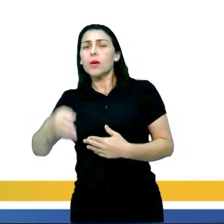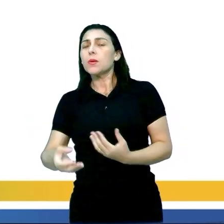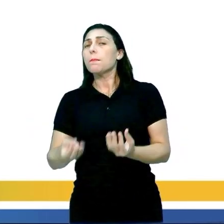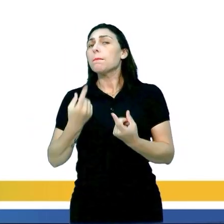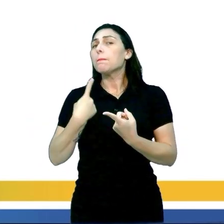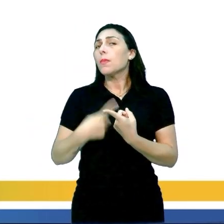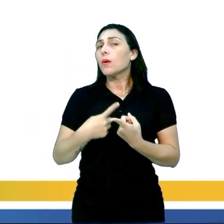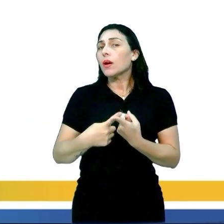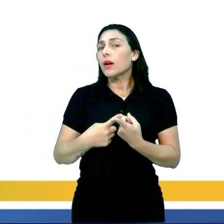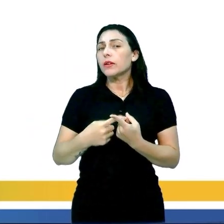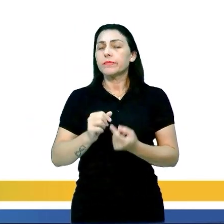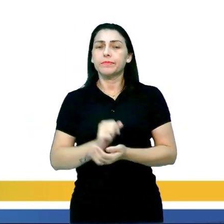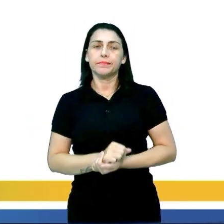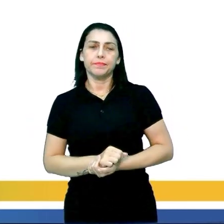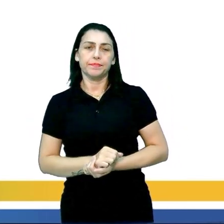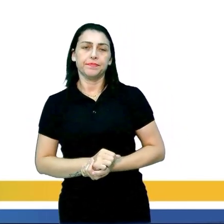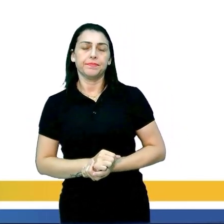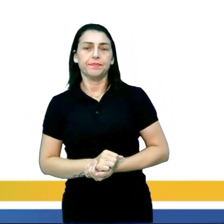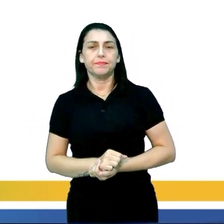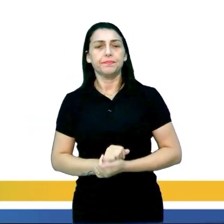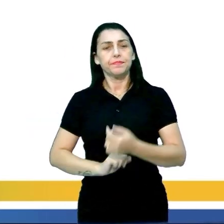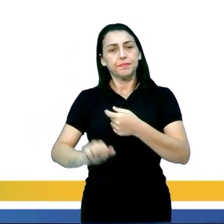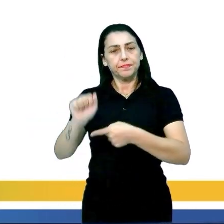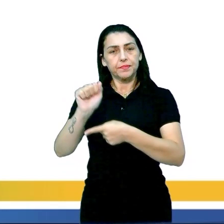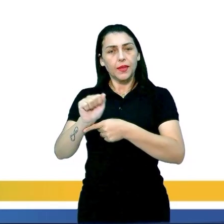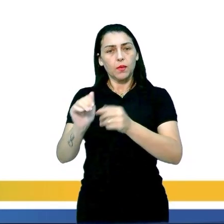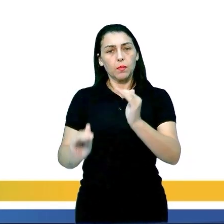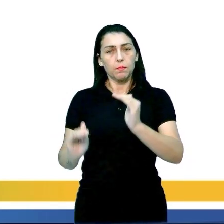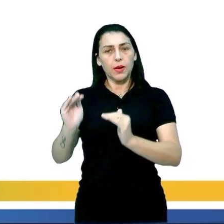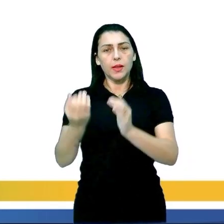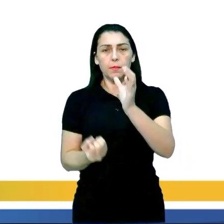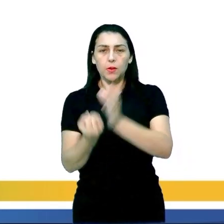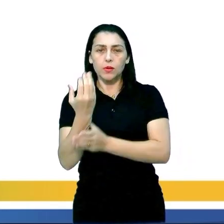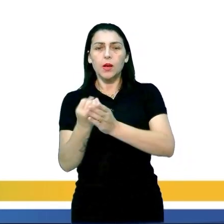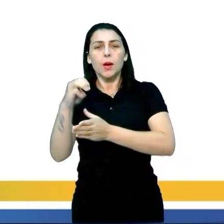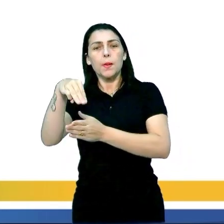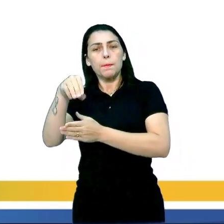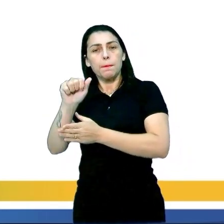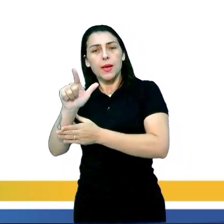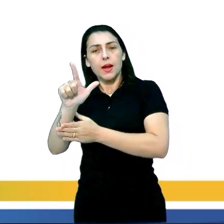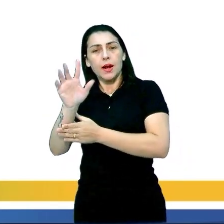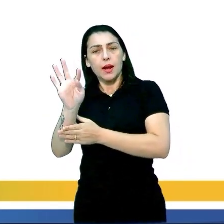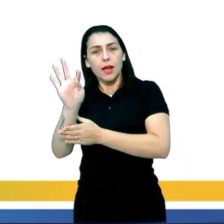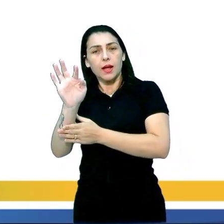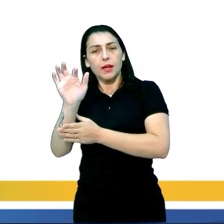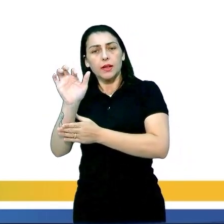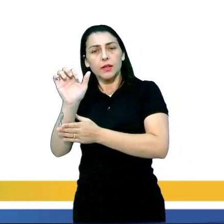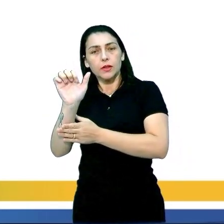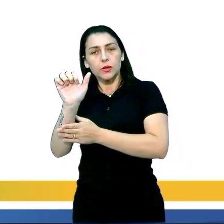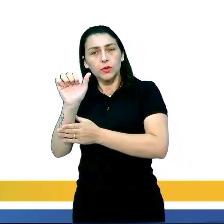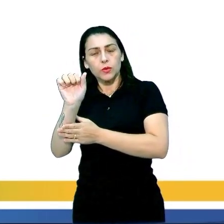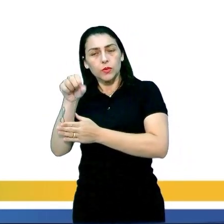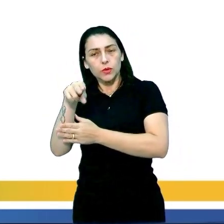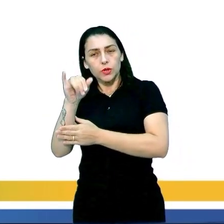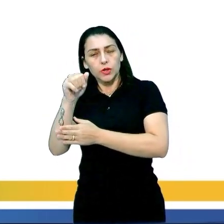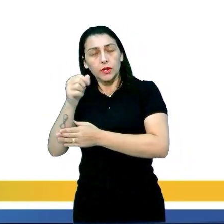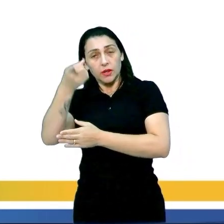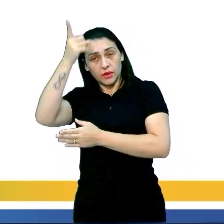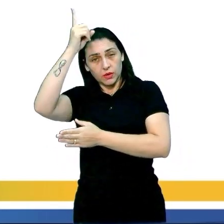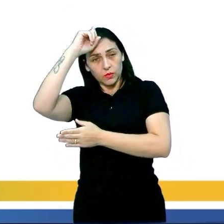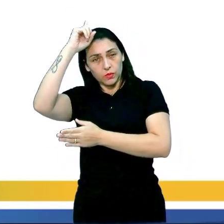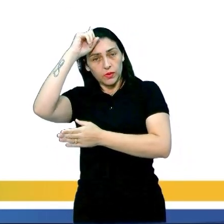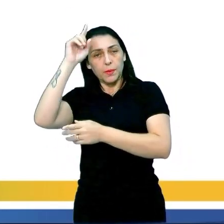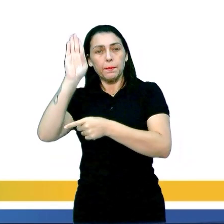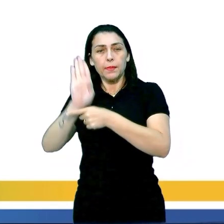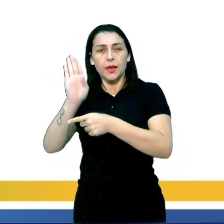principalmente por causa de quê? Na alternativa A, do aumento da produção da melatonina na fase adulta.